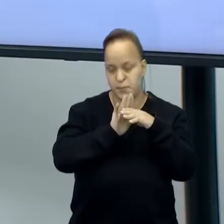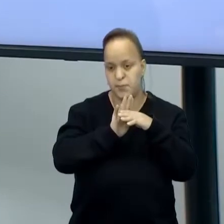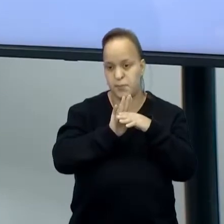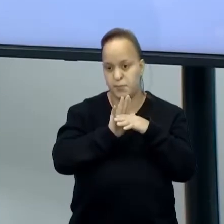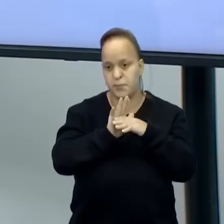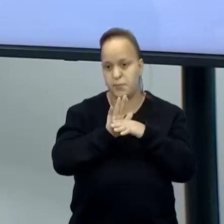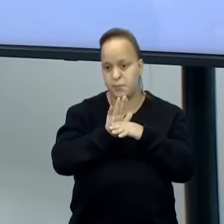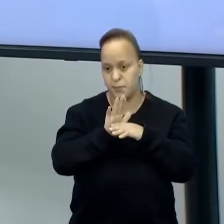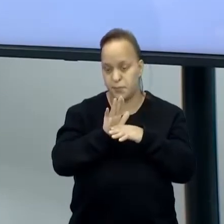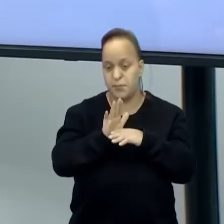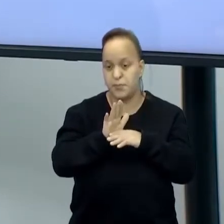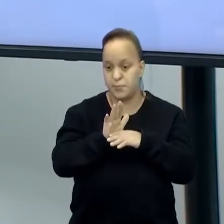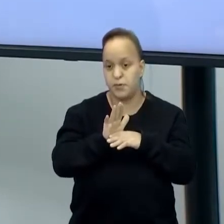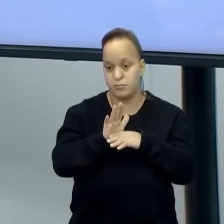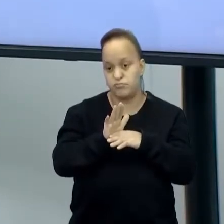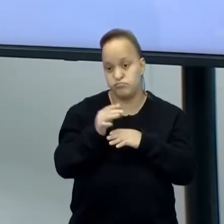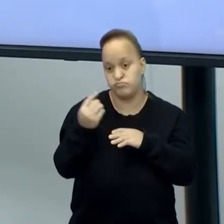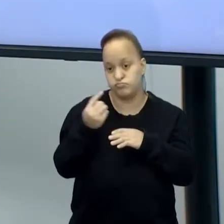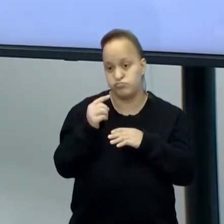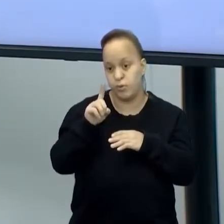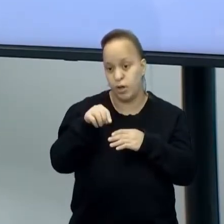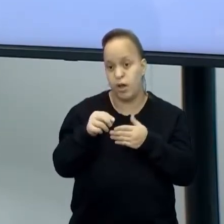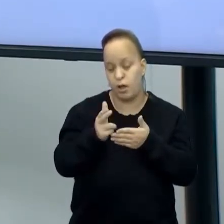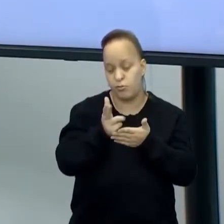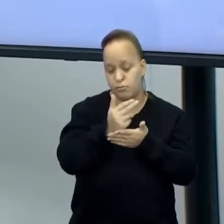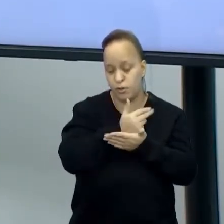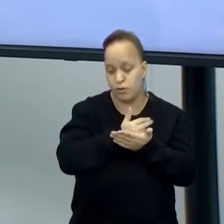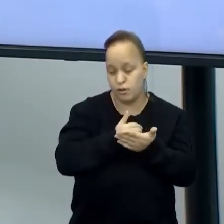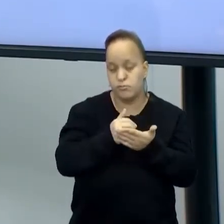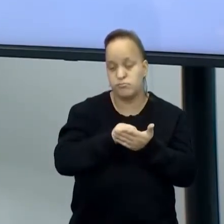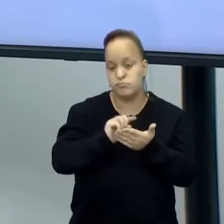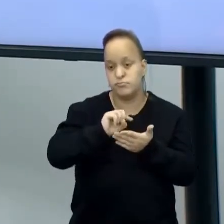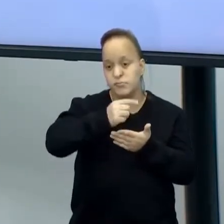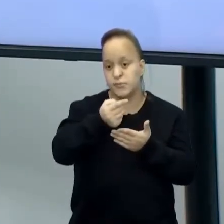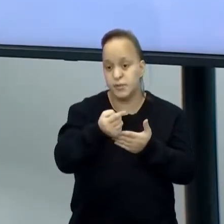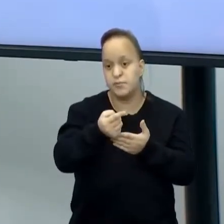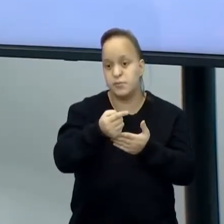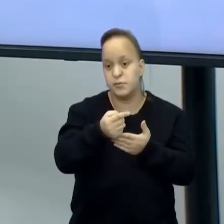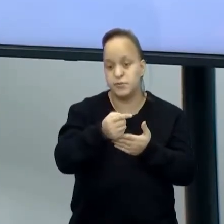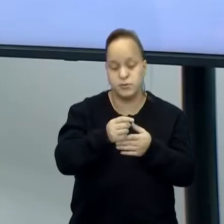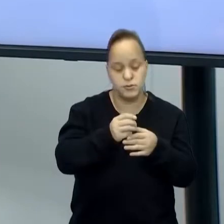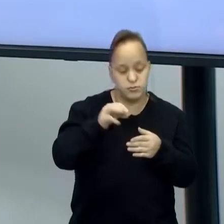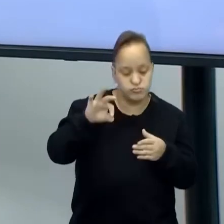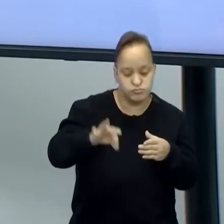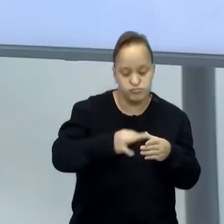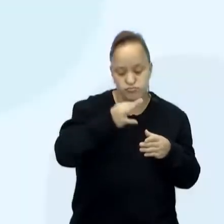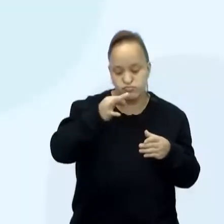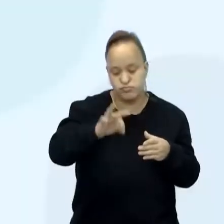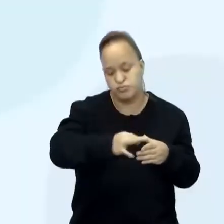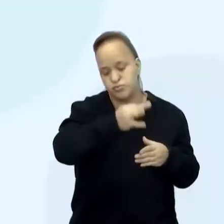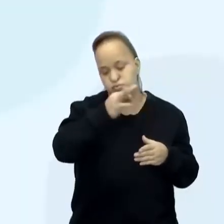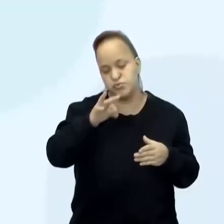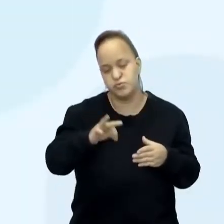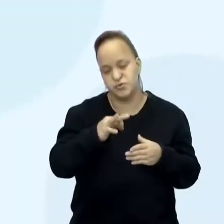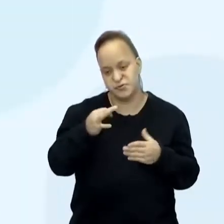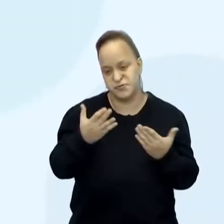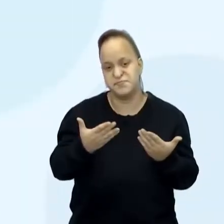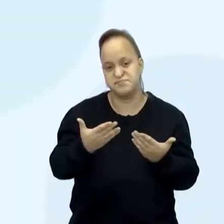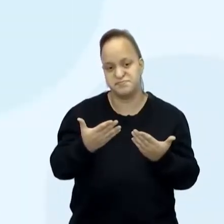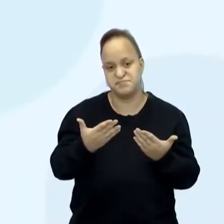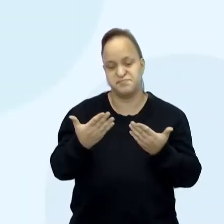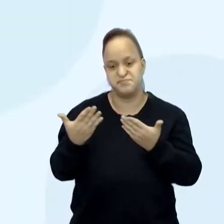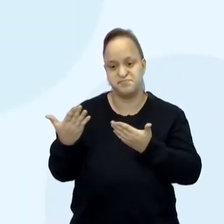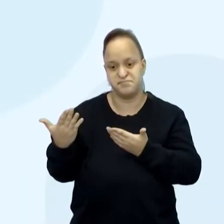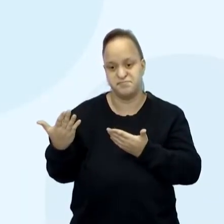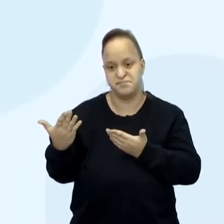Dentre eles, é o desenho. O desenho e depois colocar em prática. Combinado? Bora para mais uma. Bora